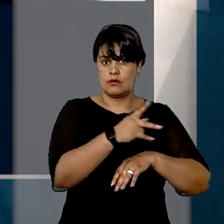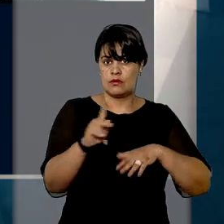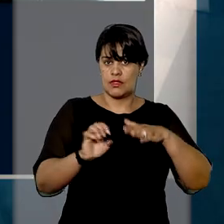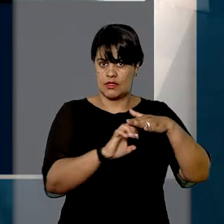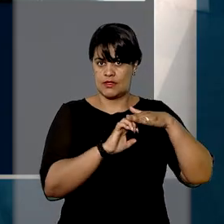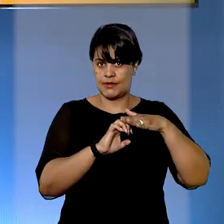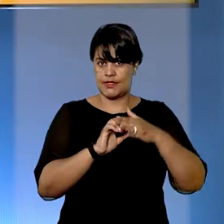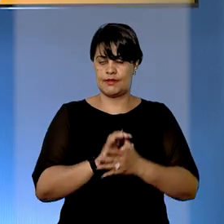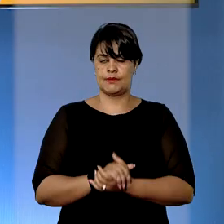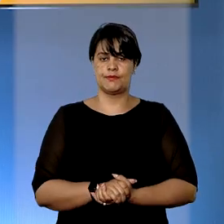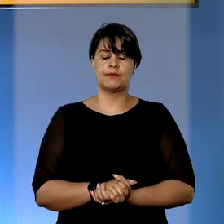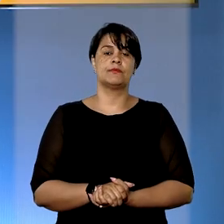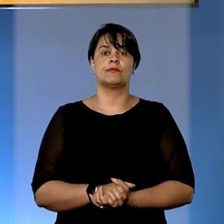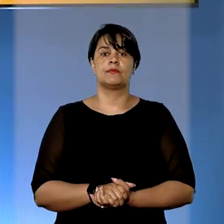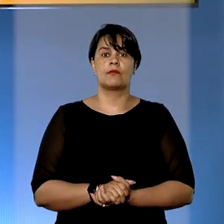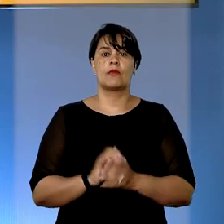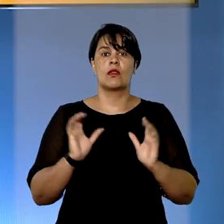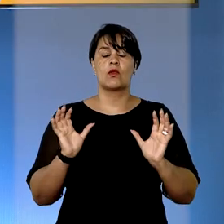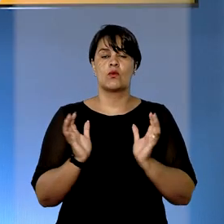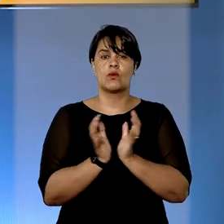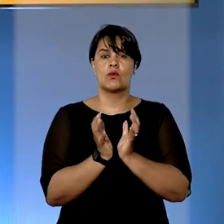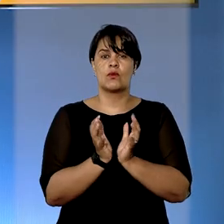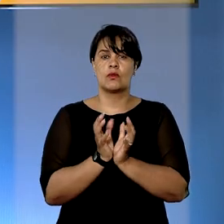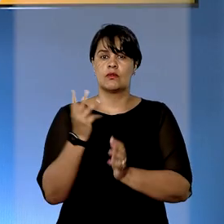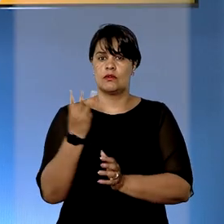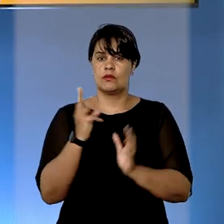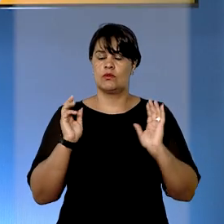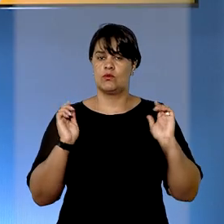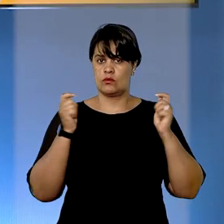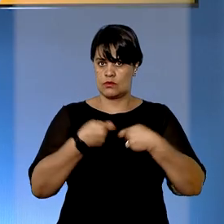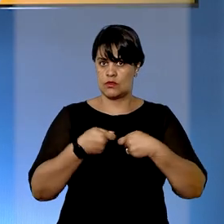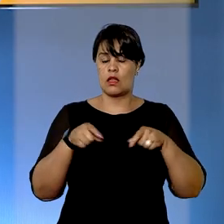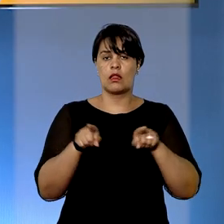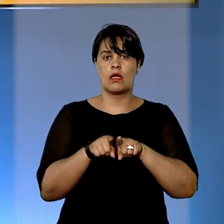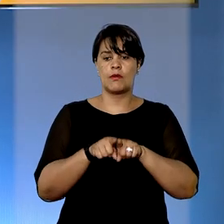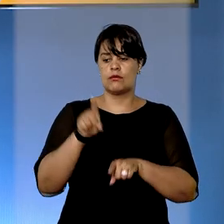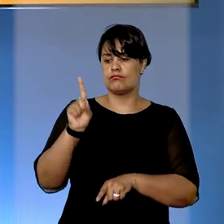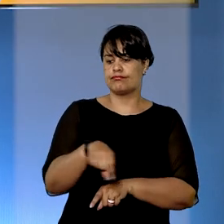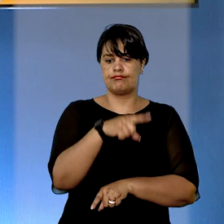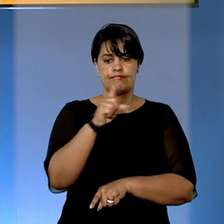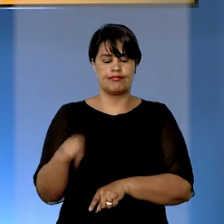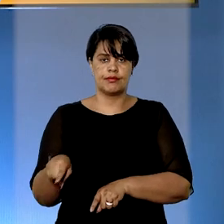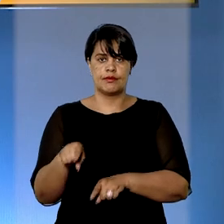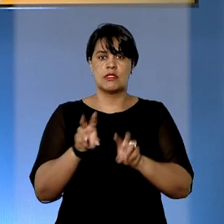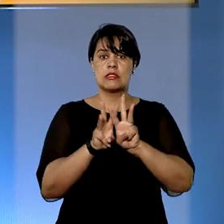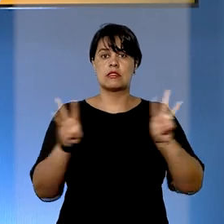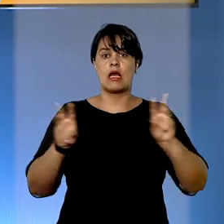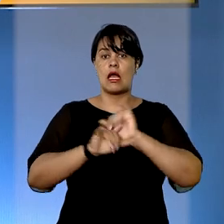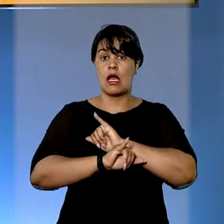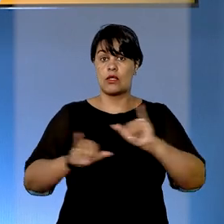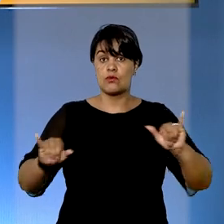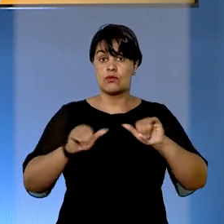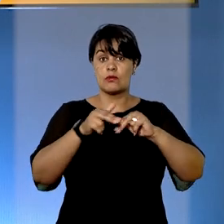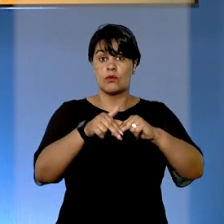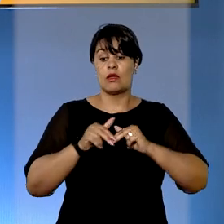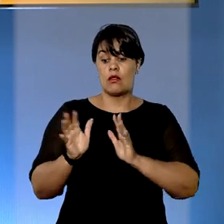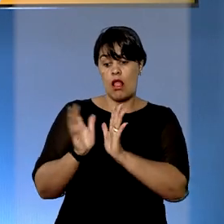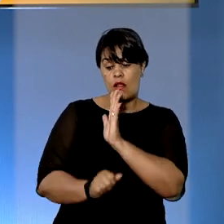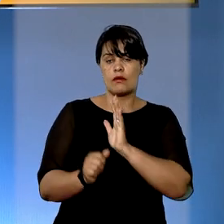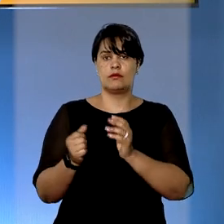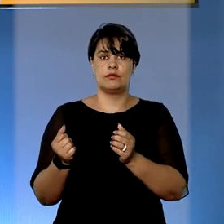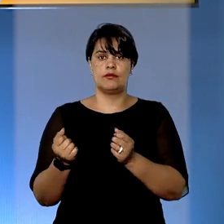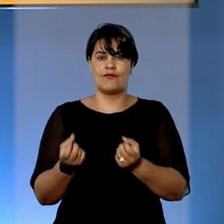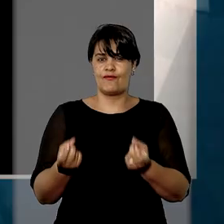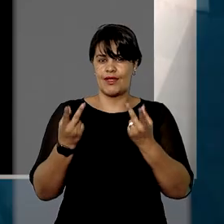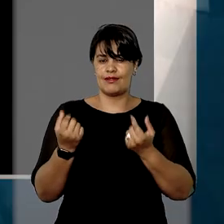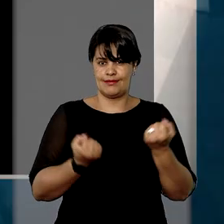operadoras. Os ministros da terceira turma também afastaram responsabilidade de site de anúncio por fraude na venda